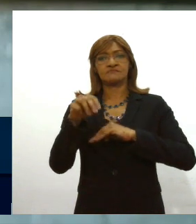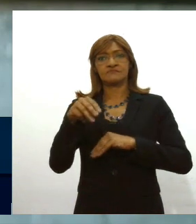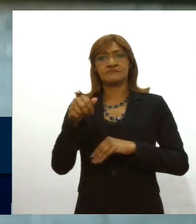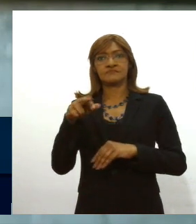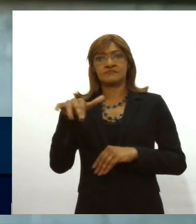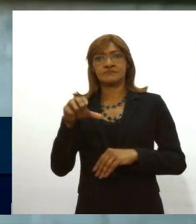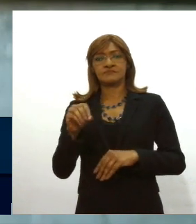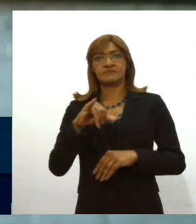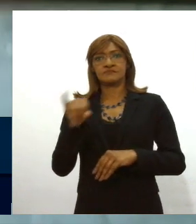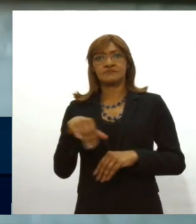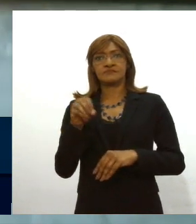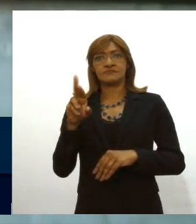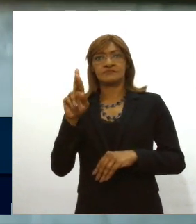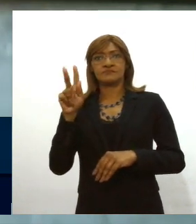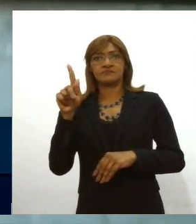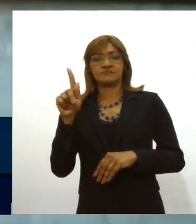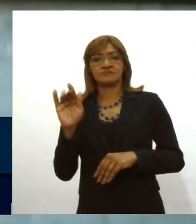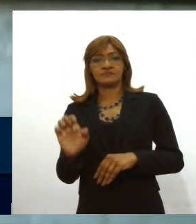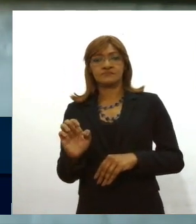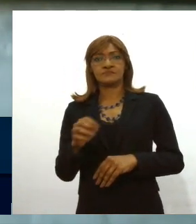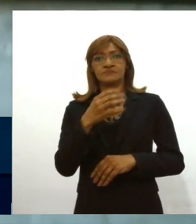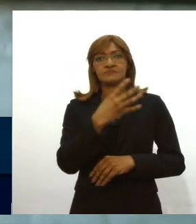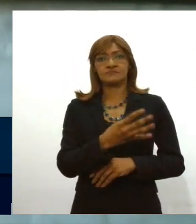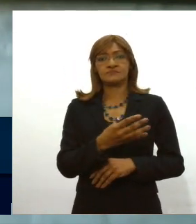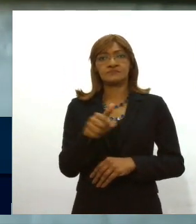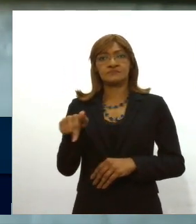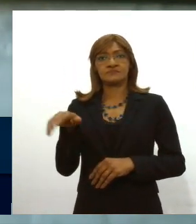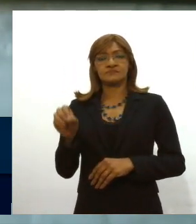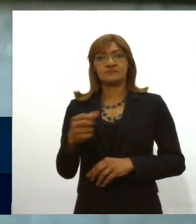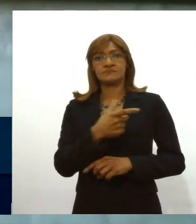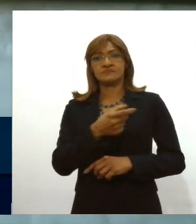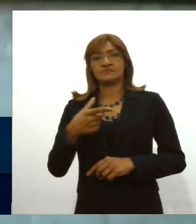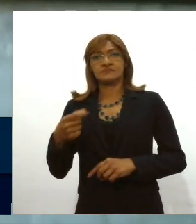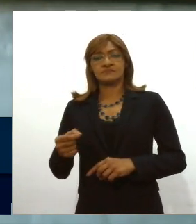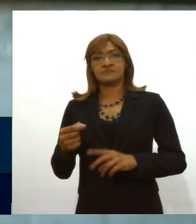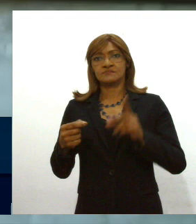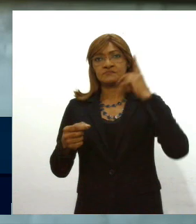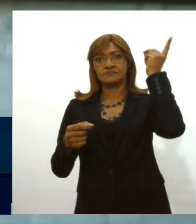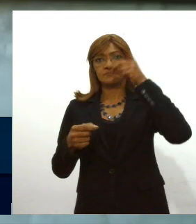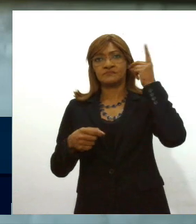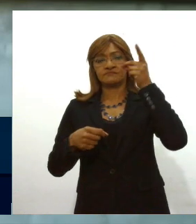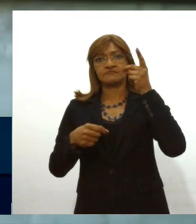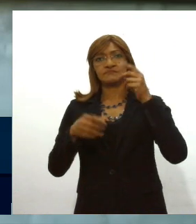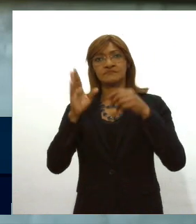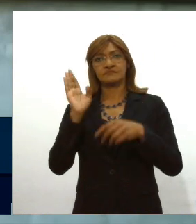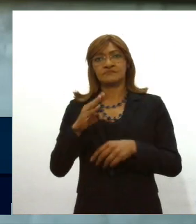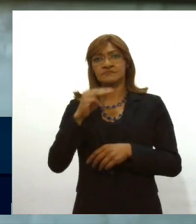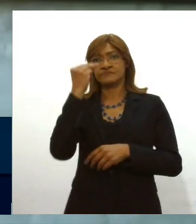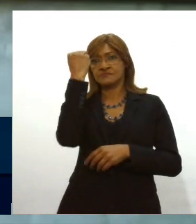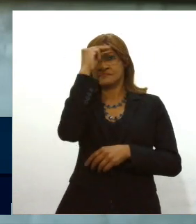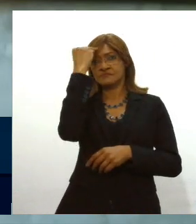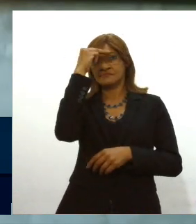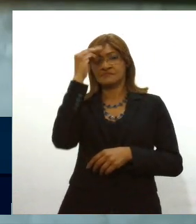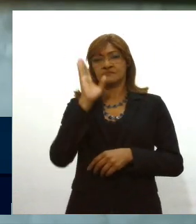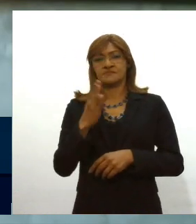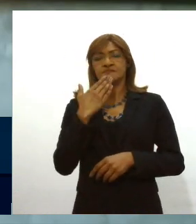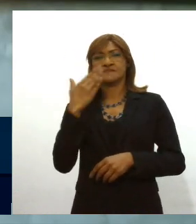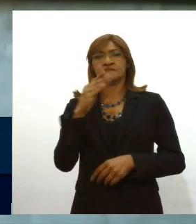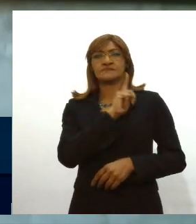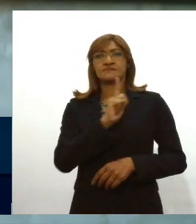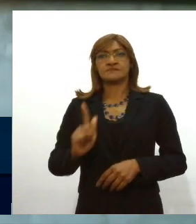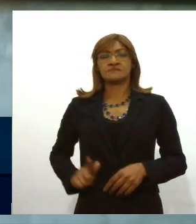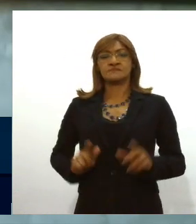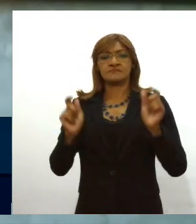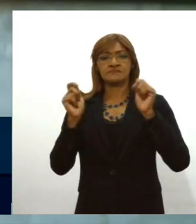Jorge indicação de número 472 2020 de autoria da deputada Maísa Mitidiere solicita ao governador que